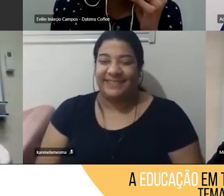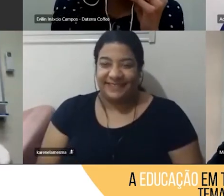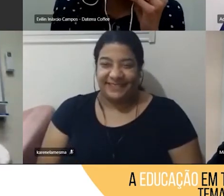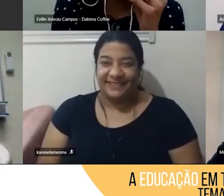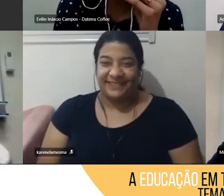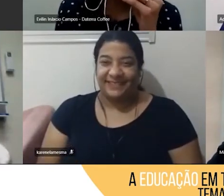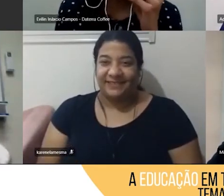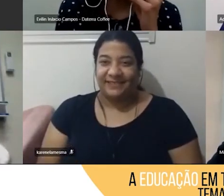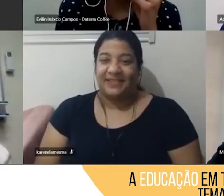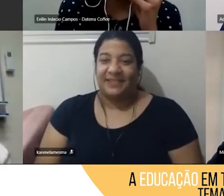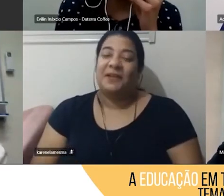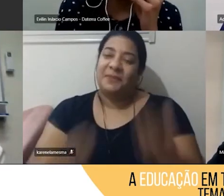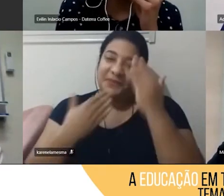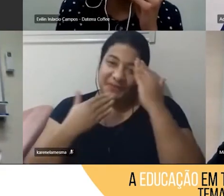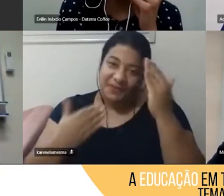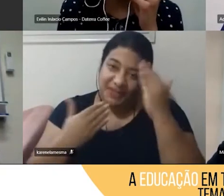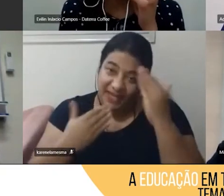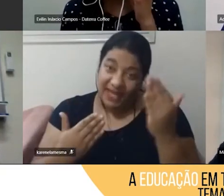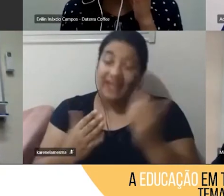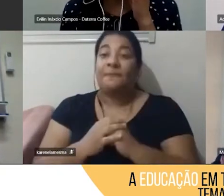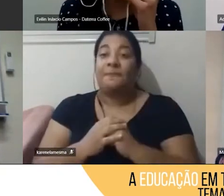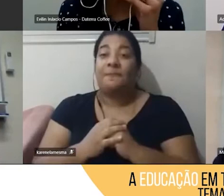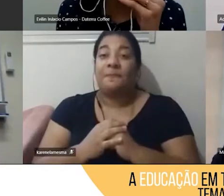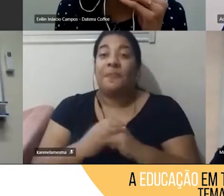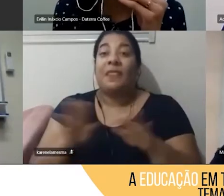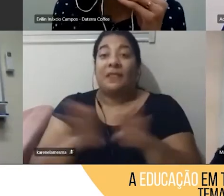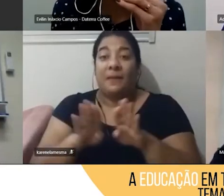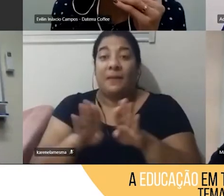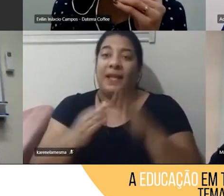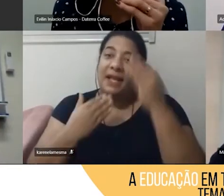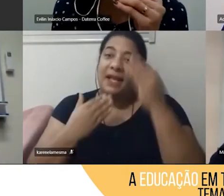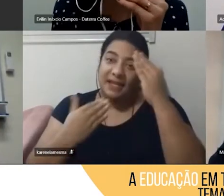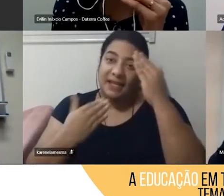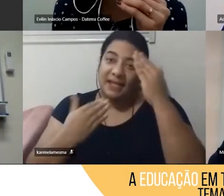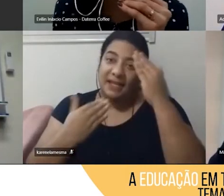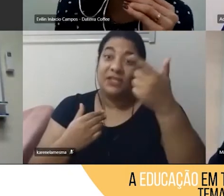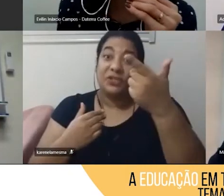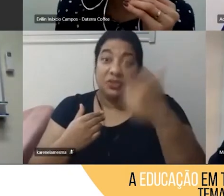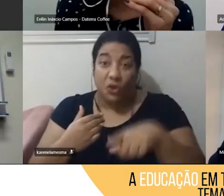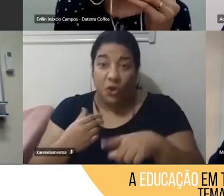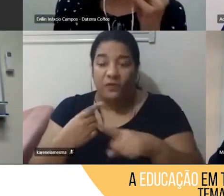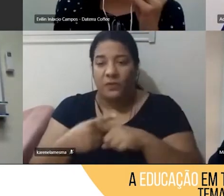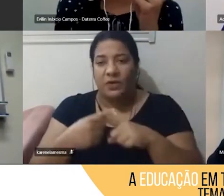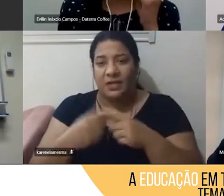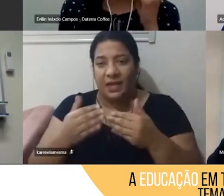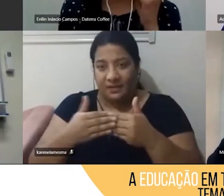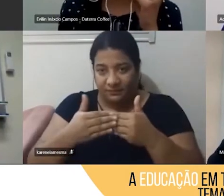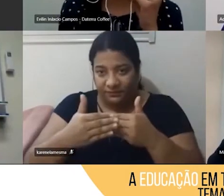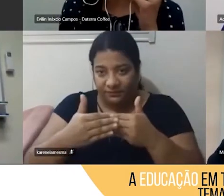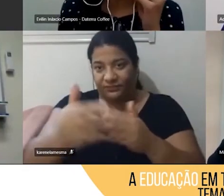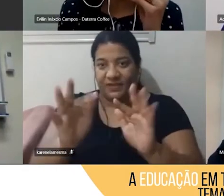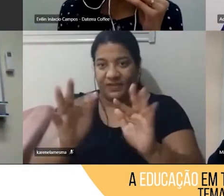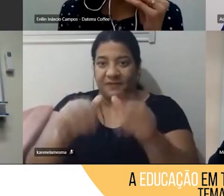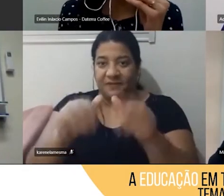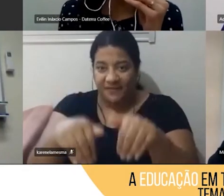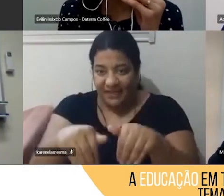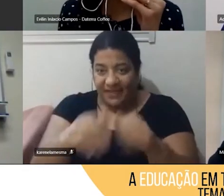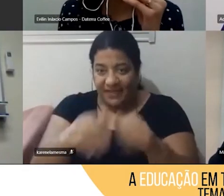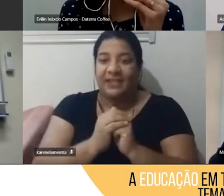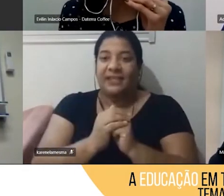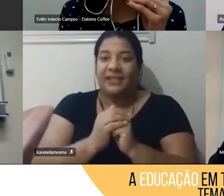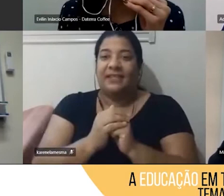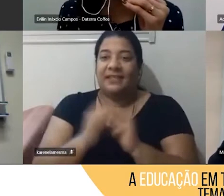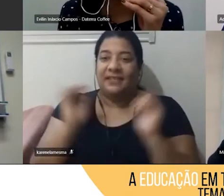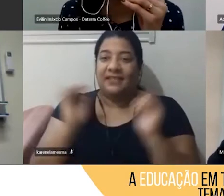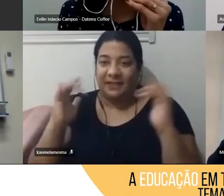muito obrigada, bom, eu gostaria de agradecer novamente, nós chegamos aos minutos finais da nossa, do nosso encontro,